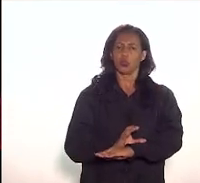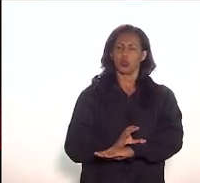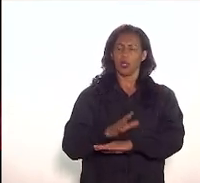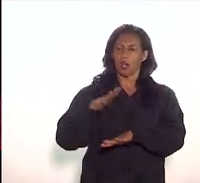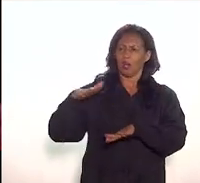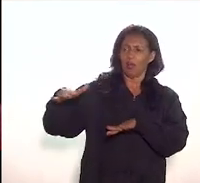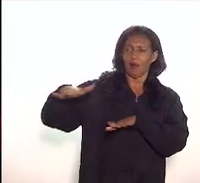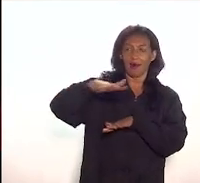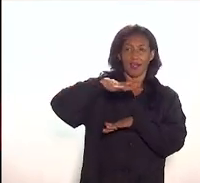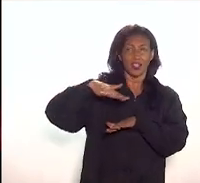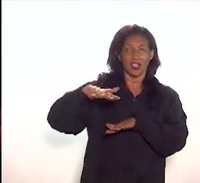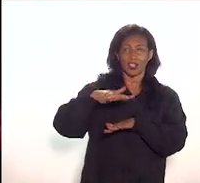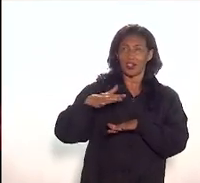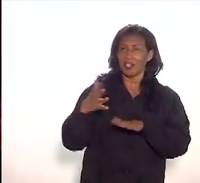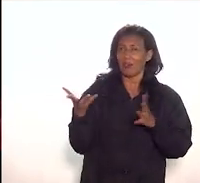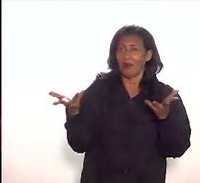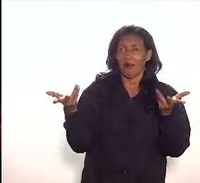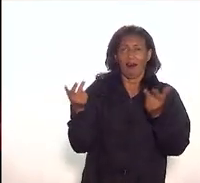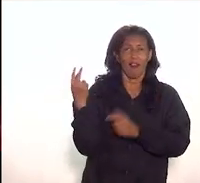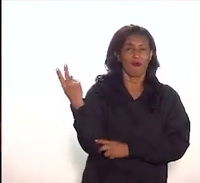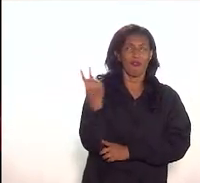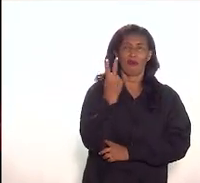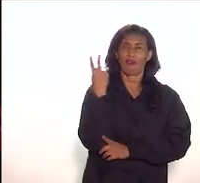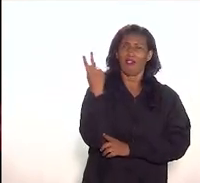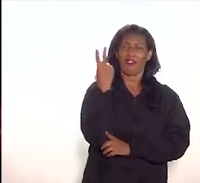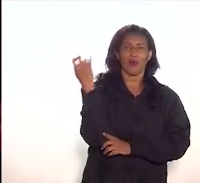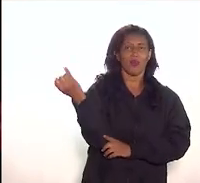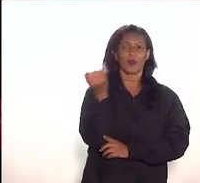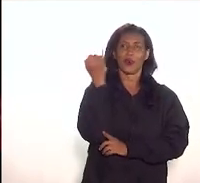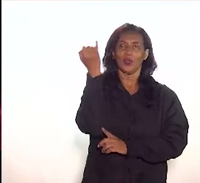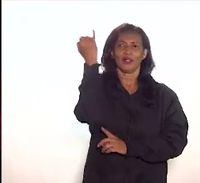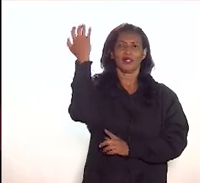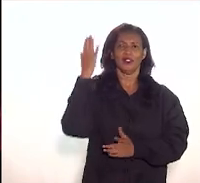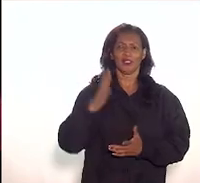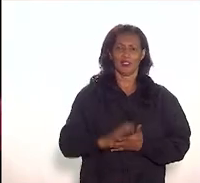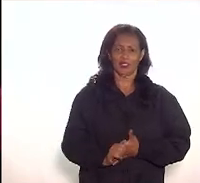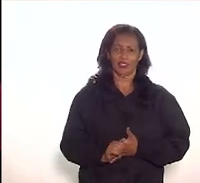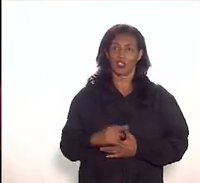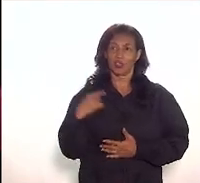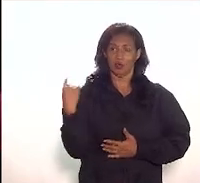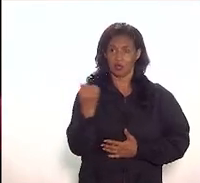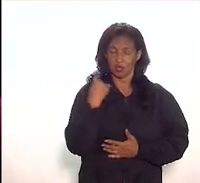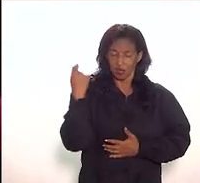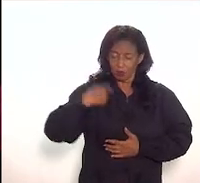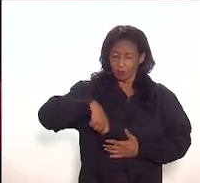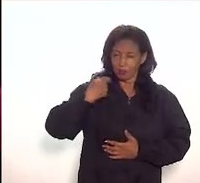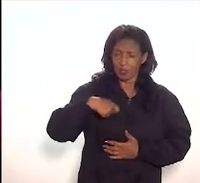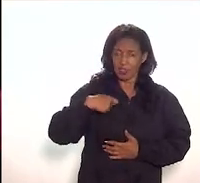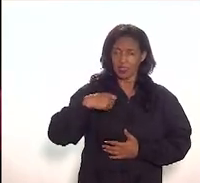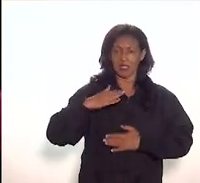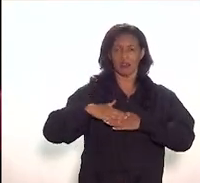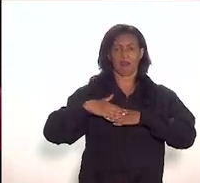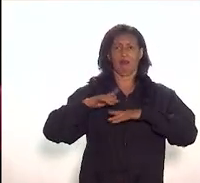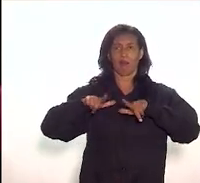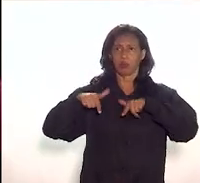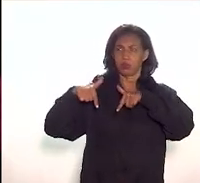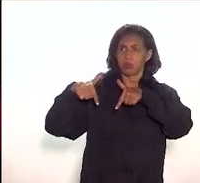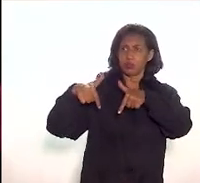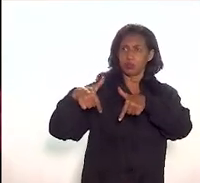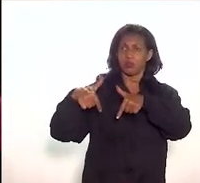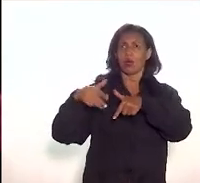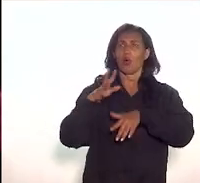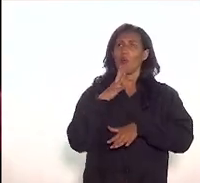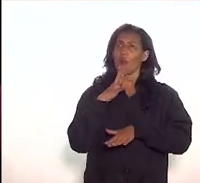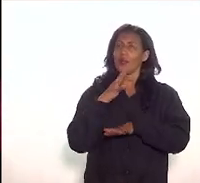região é de uma riqueza absurda né de uma riqueza absurda e que a gente precisa botar isso para frente a gente precisa botar isso a